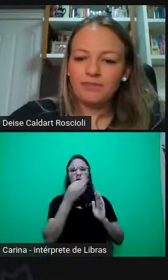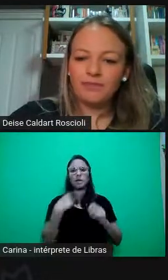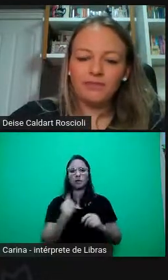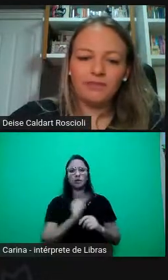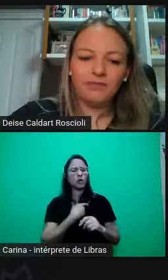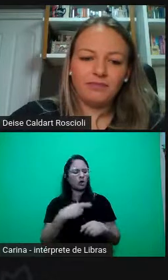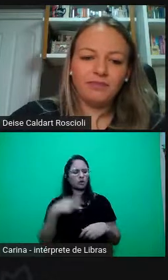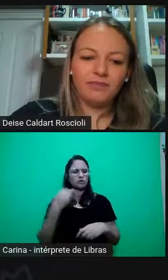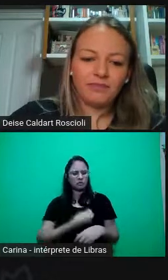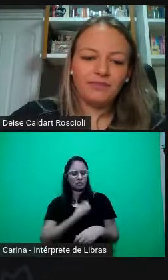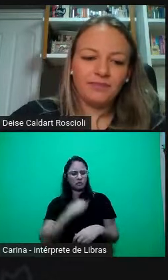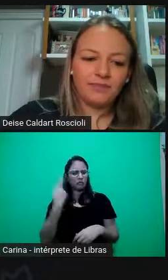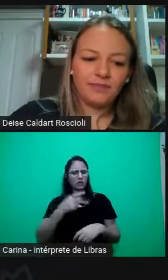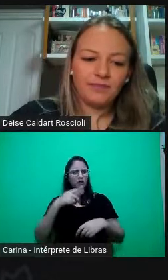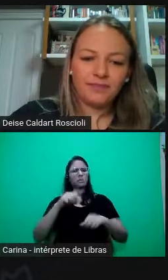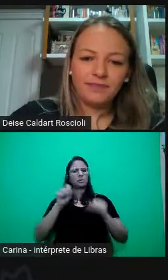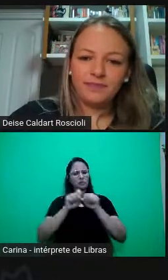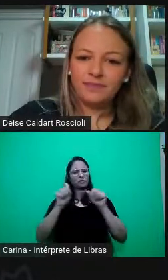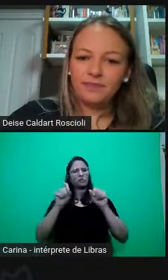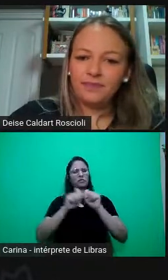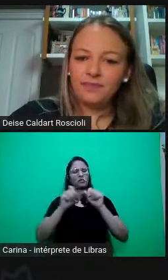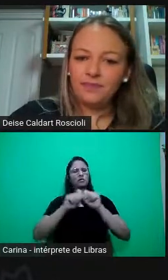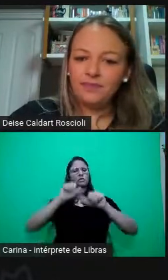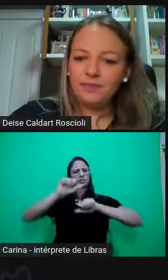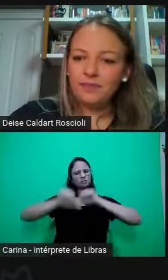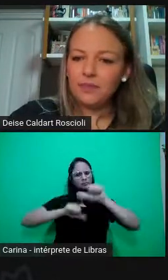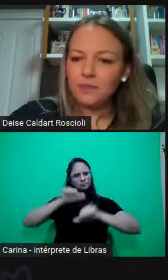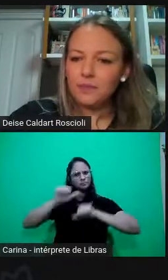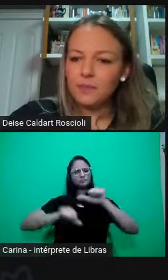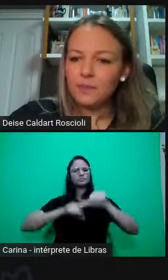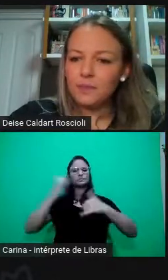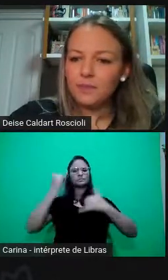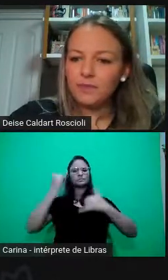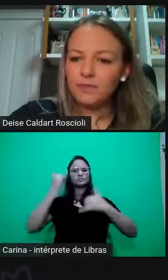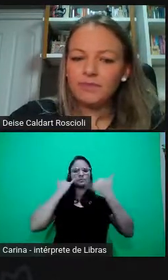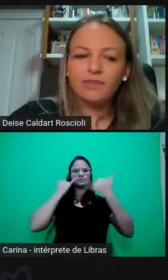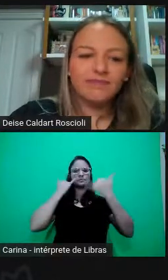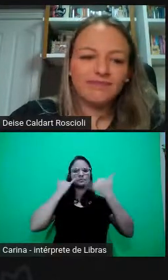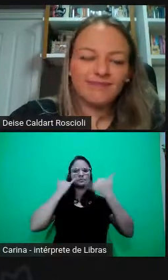e acho que é isso.